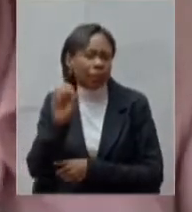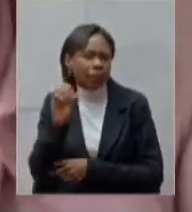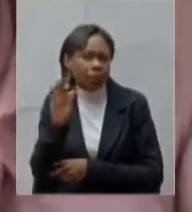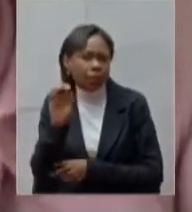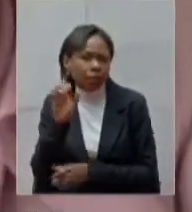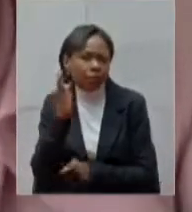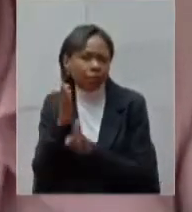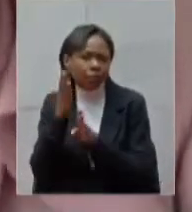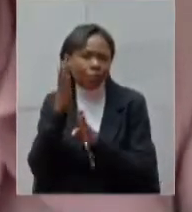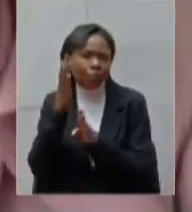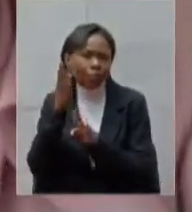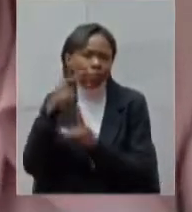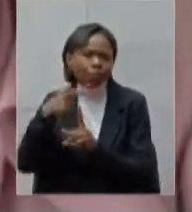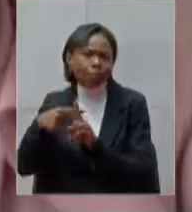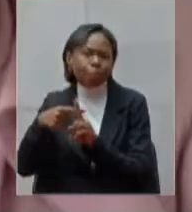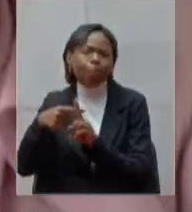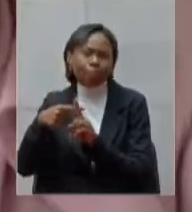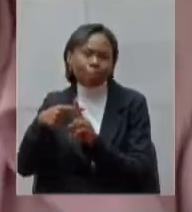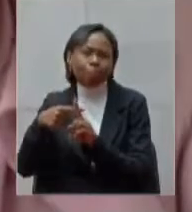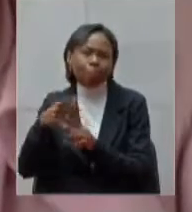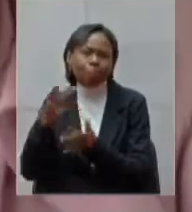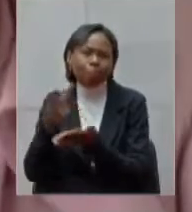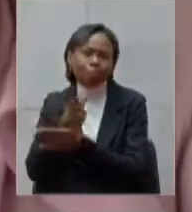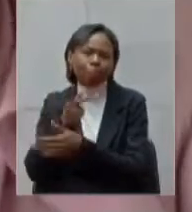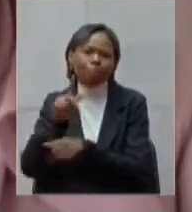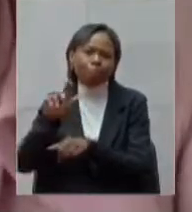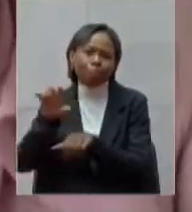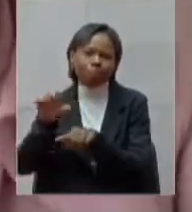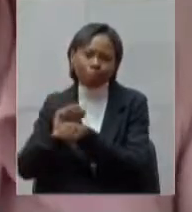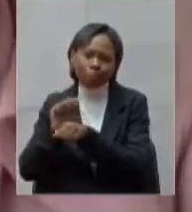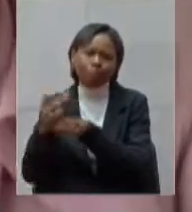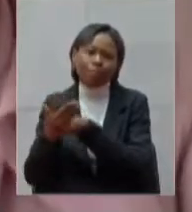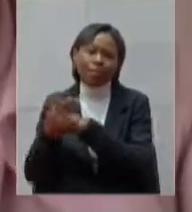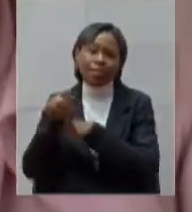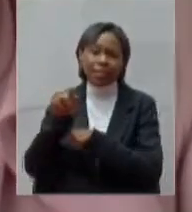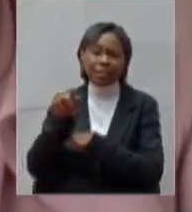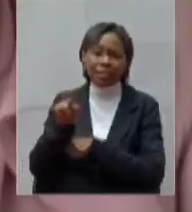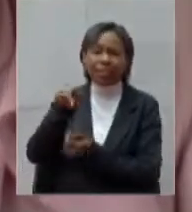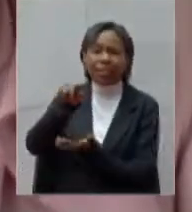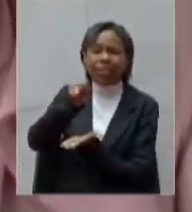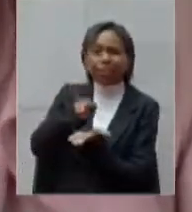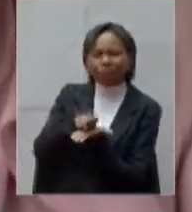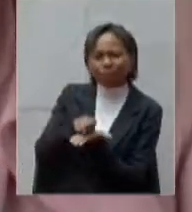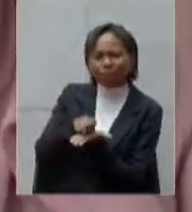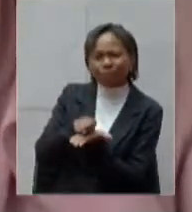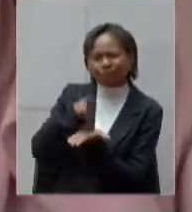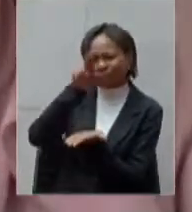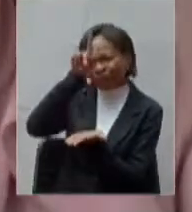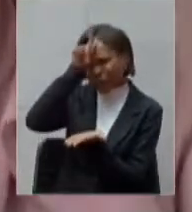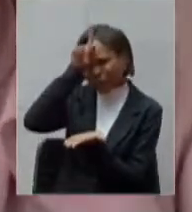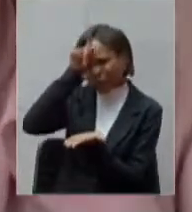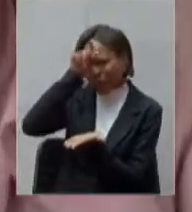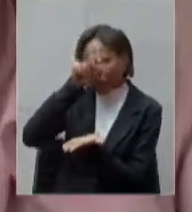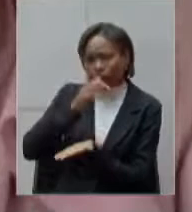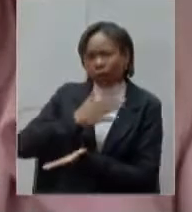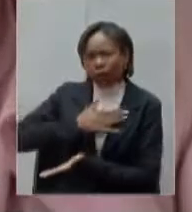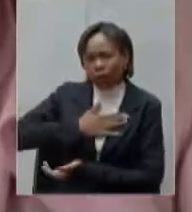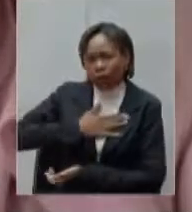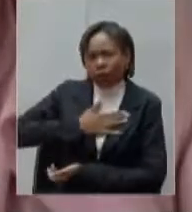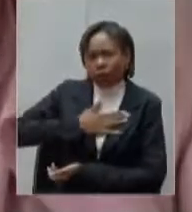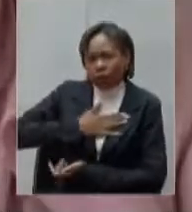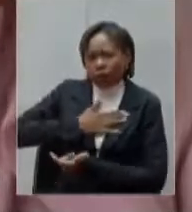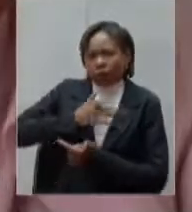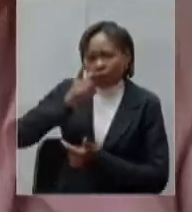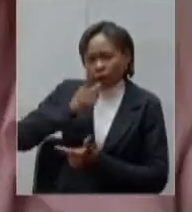positivo e está internado com dificuldades de respiração também com